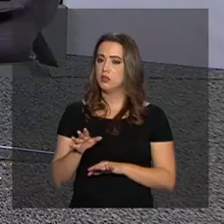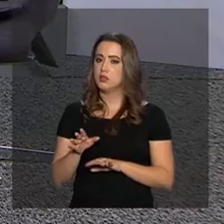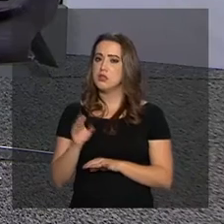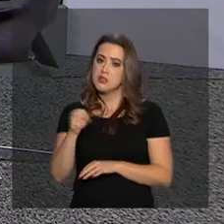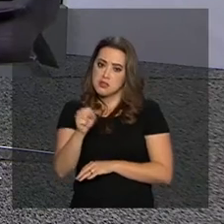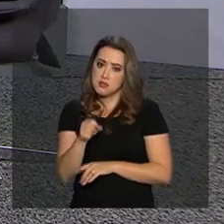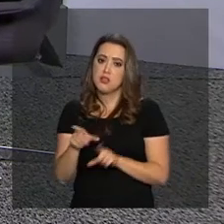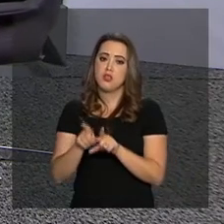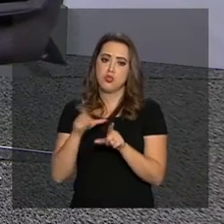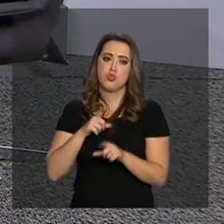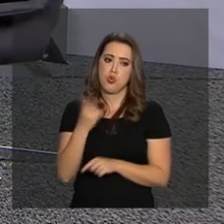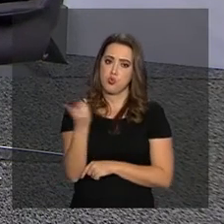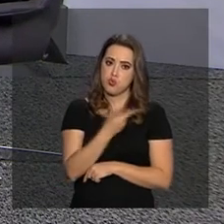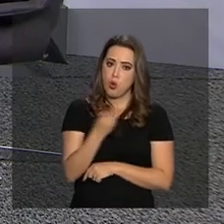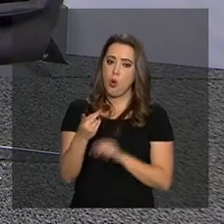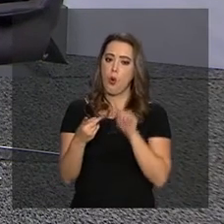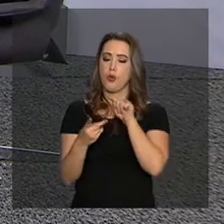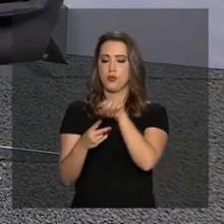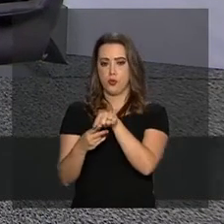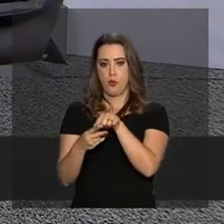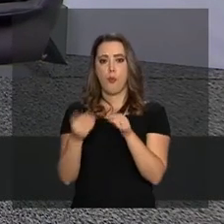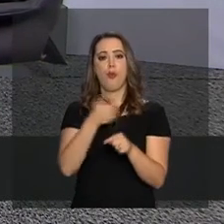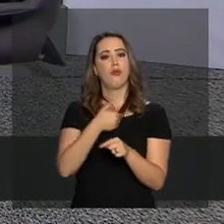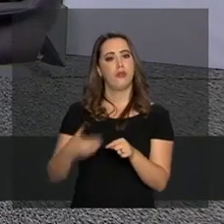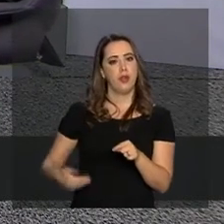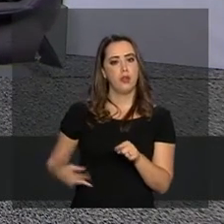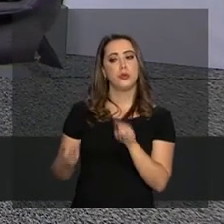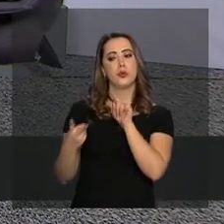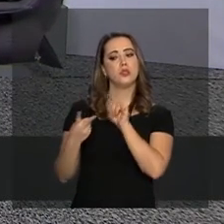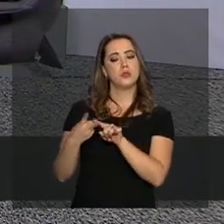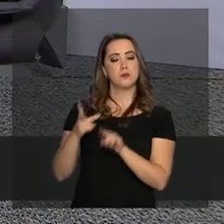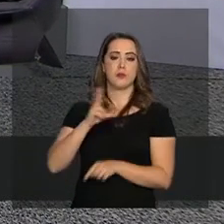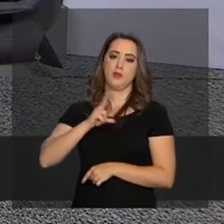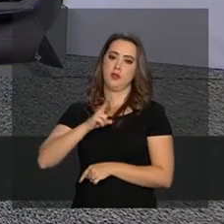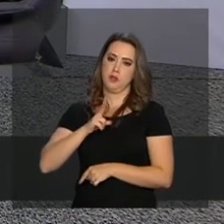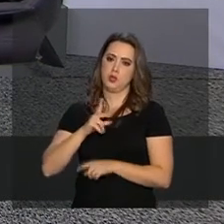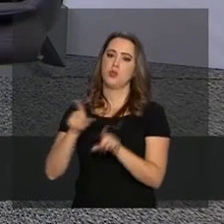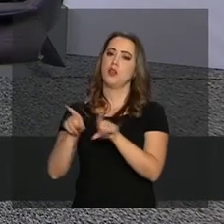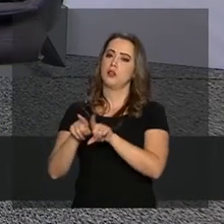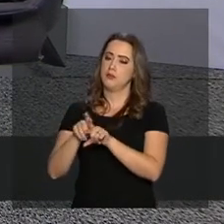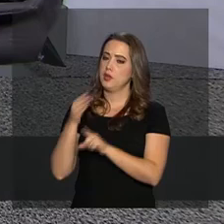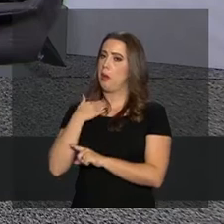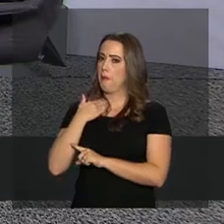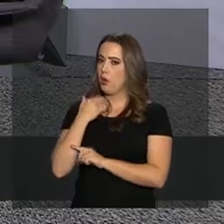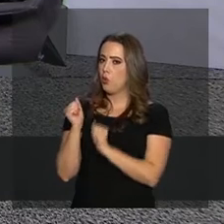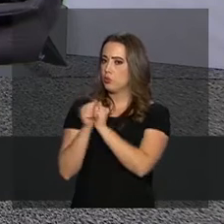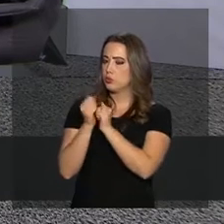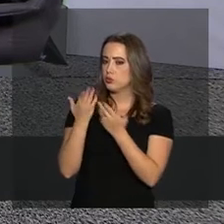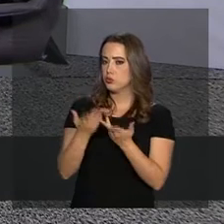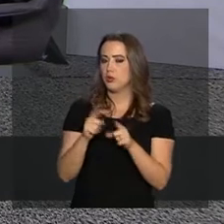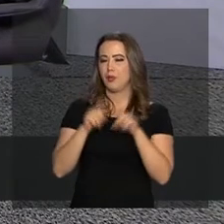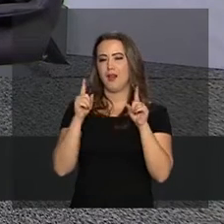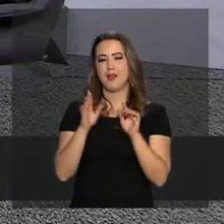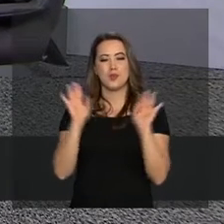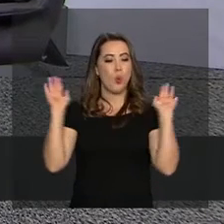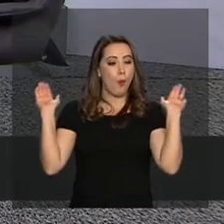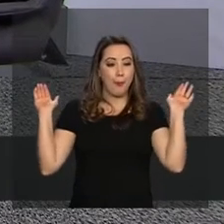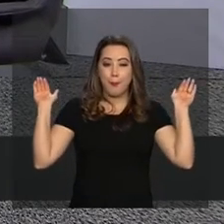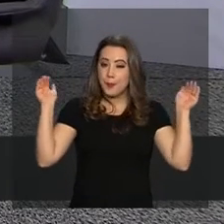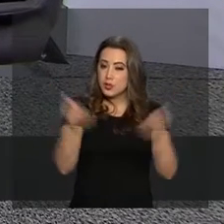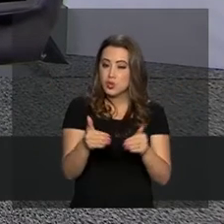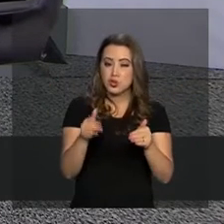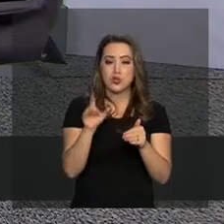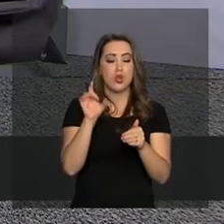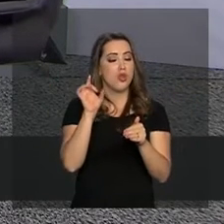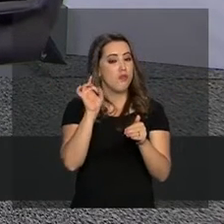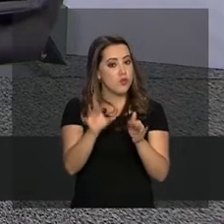e privados. Os bancos participavam disso, mas era um encontro fundamentalmente financeiro. Ou seja, por